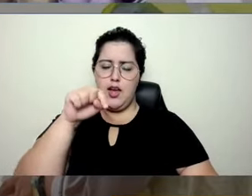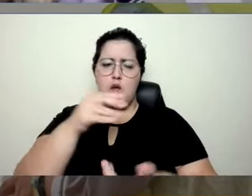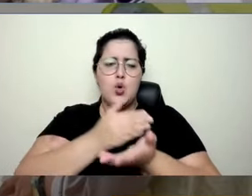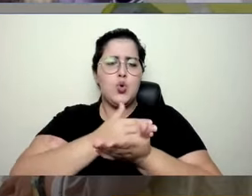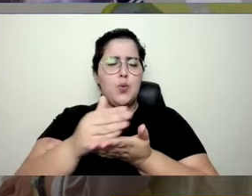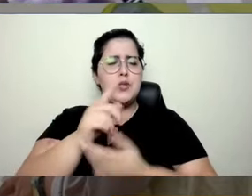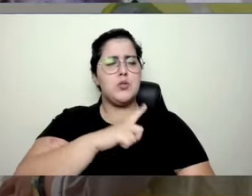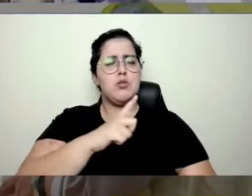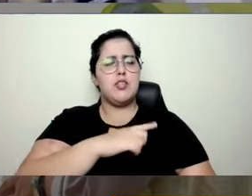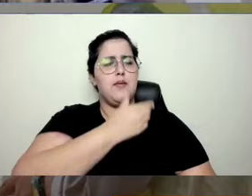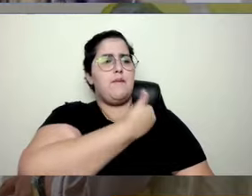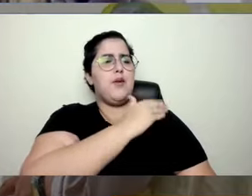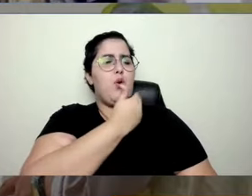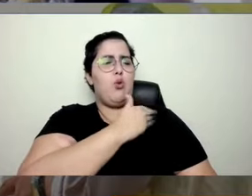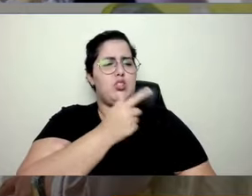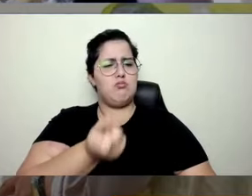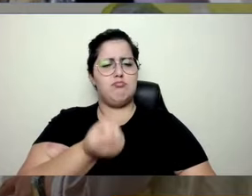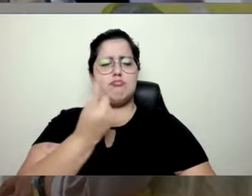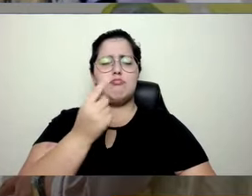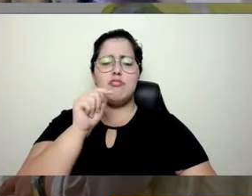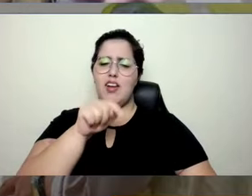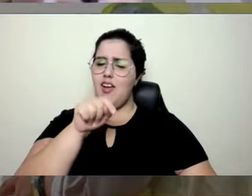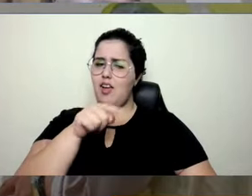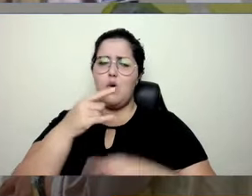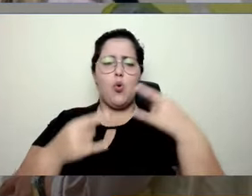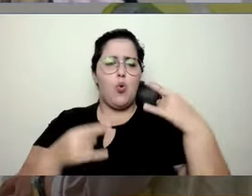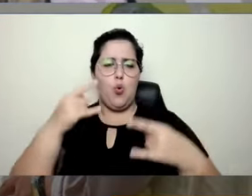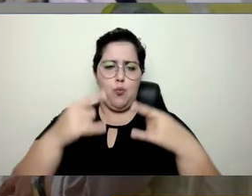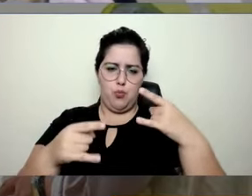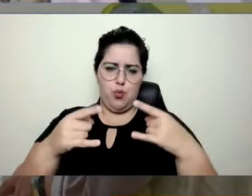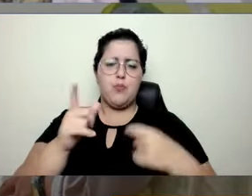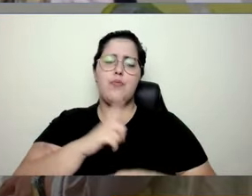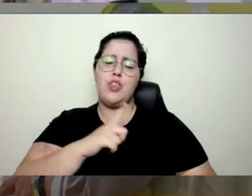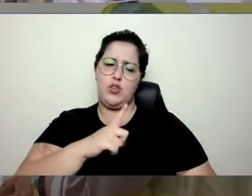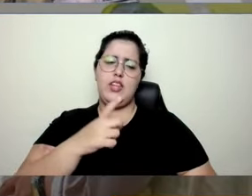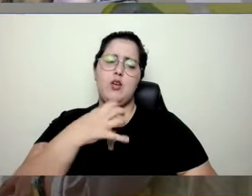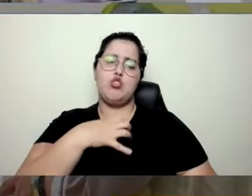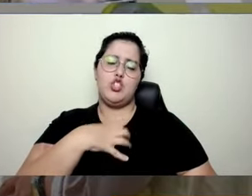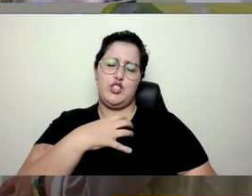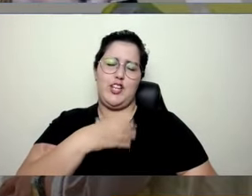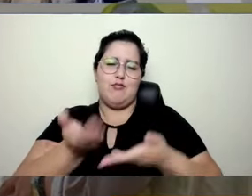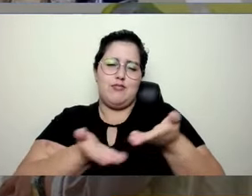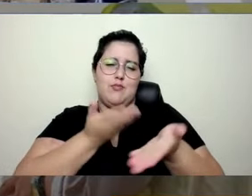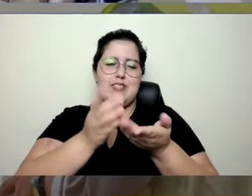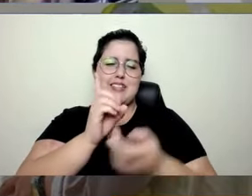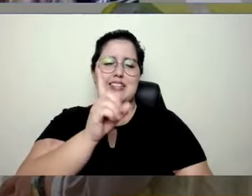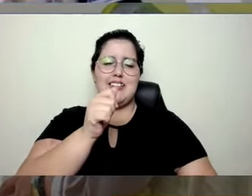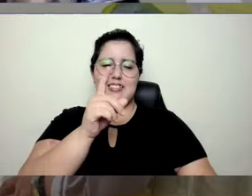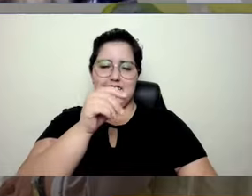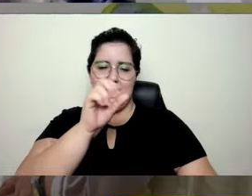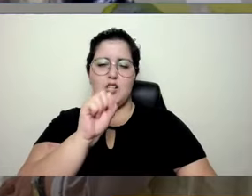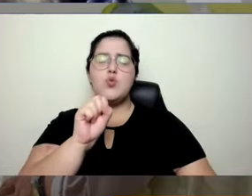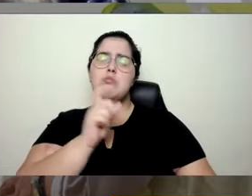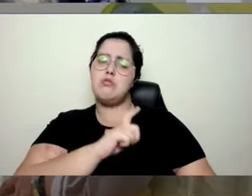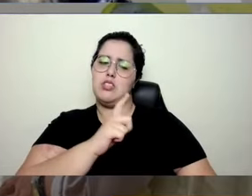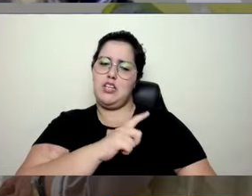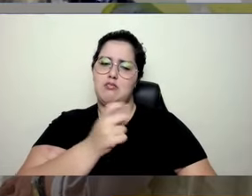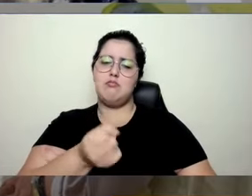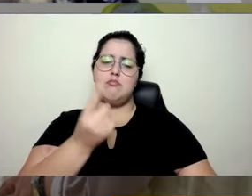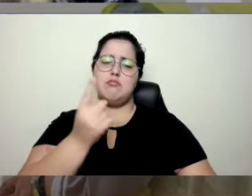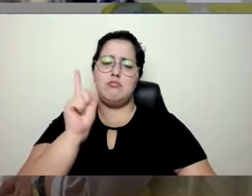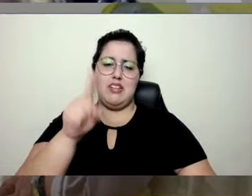Então, ainda quando tem esse tratamento de dados e essa inserção de dados pelo humano, ser humano é